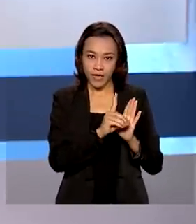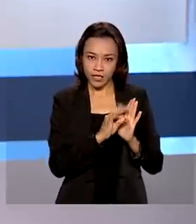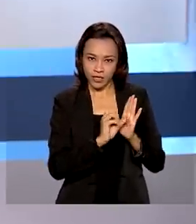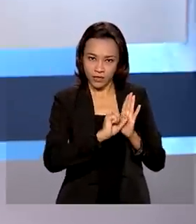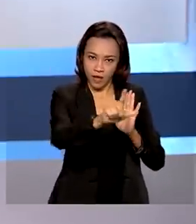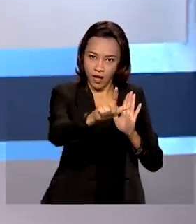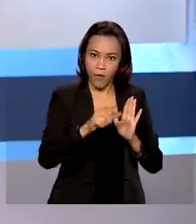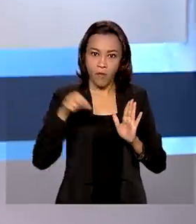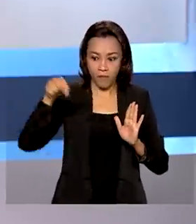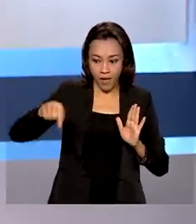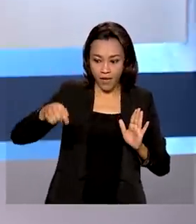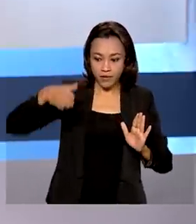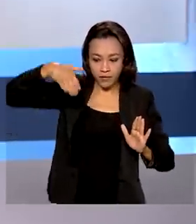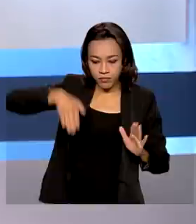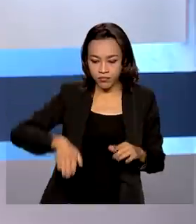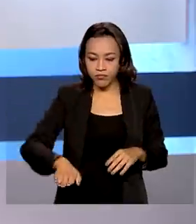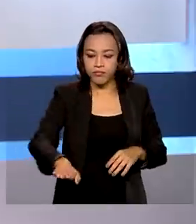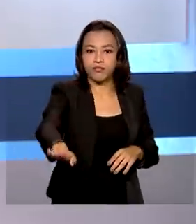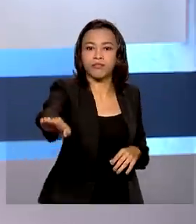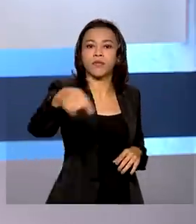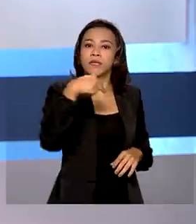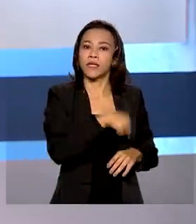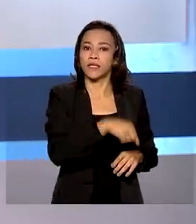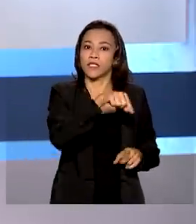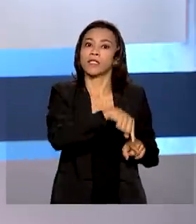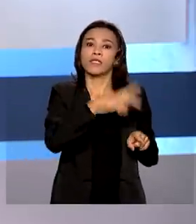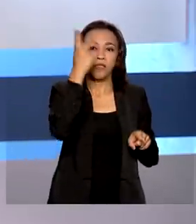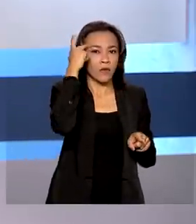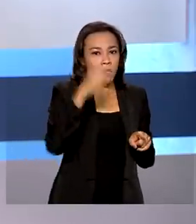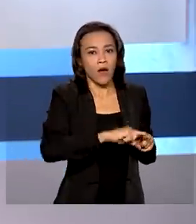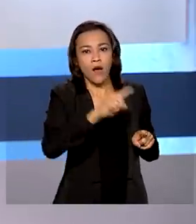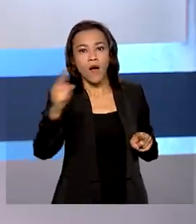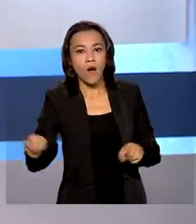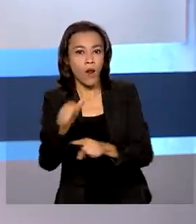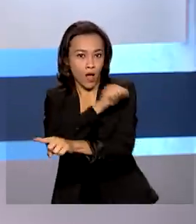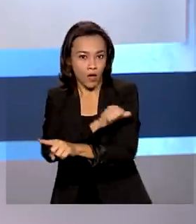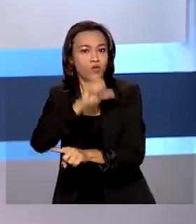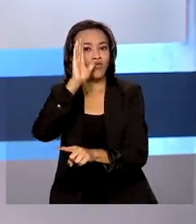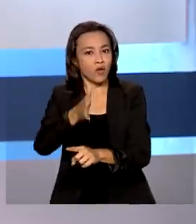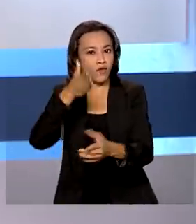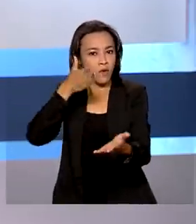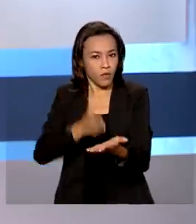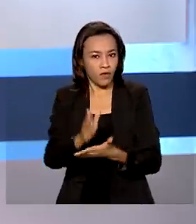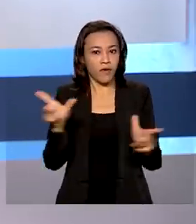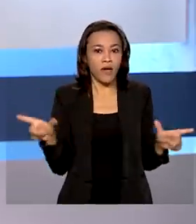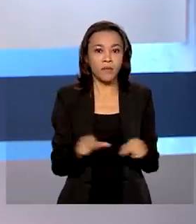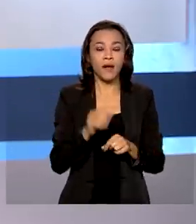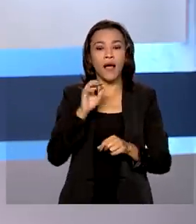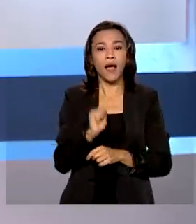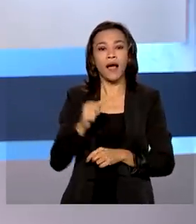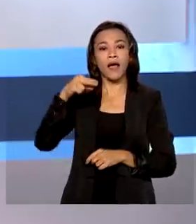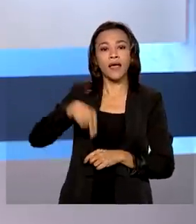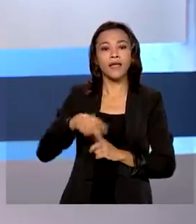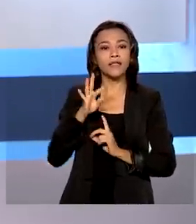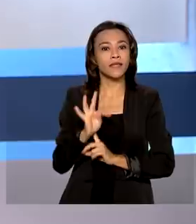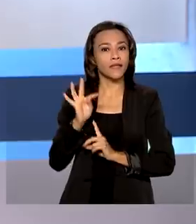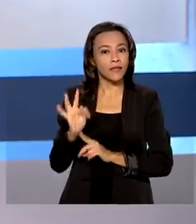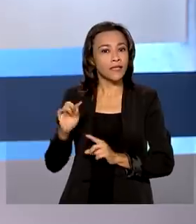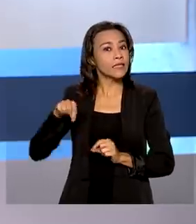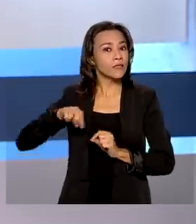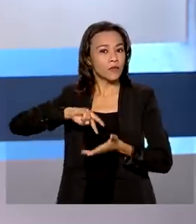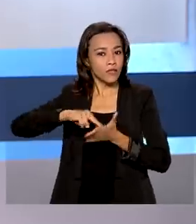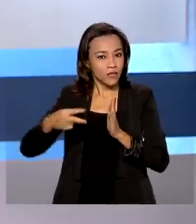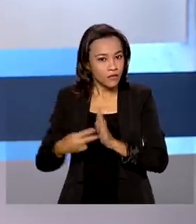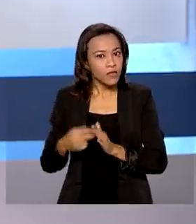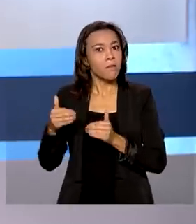da Dutra, rodovia que liga São Paulo ao Rio de Janeiro, foi aprovado pela Agência Nacional de Transportes Terrestres, o que representa mais